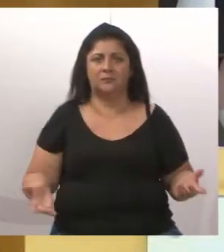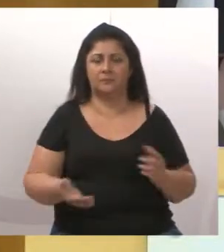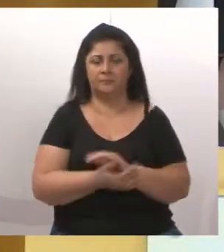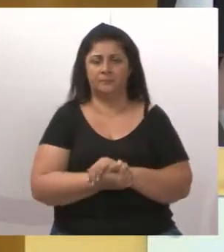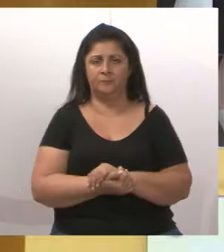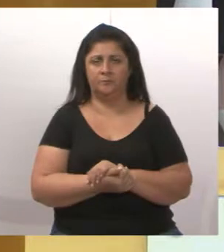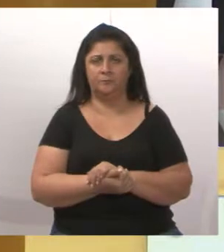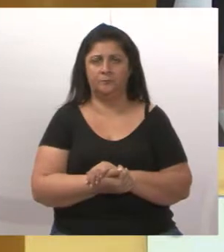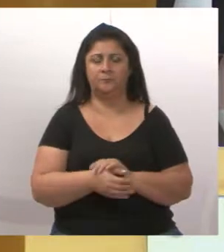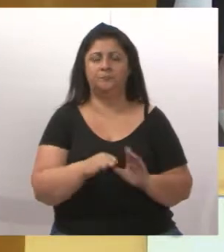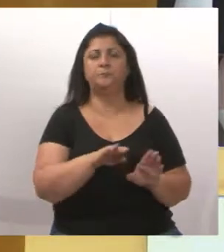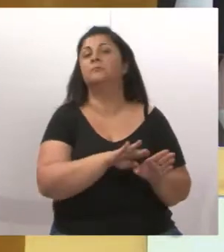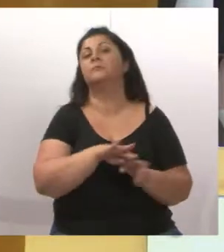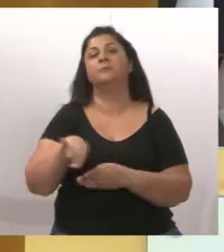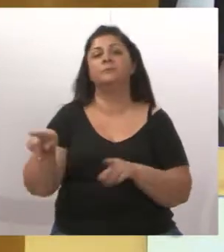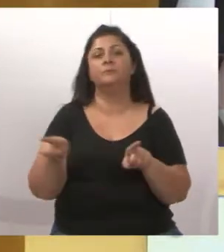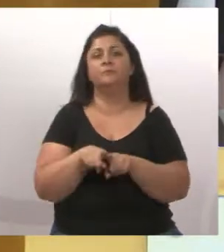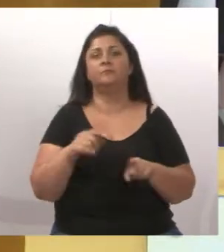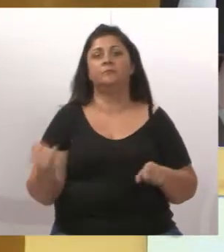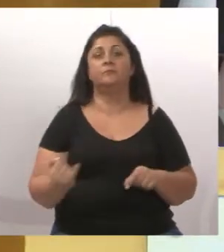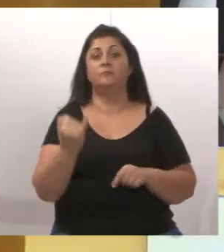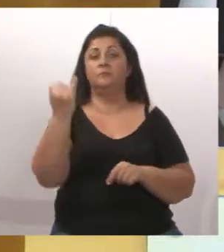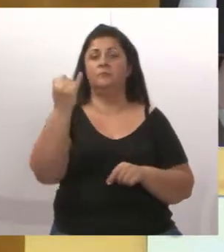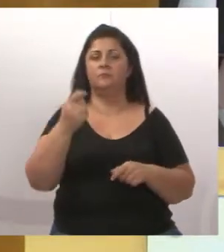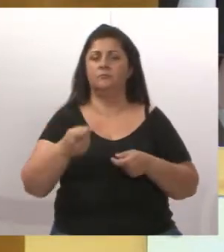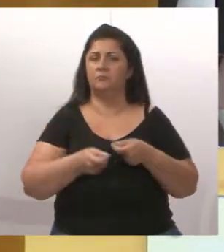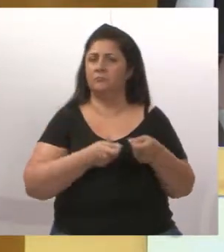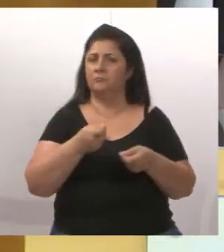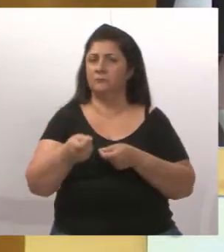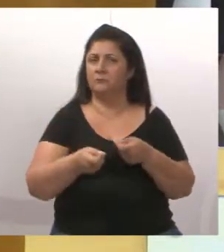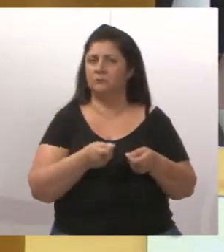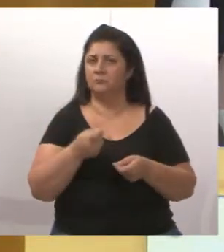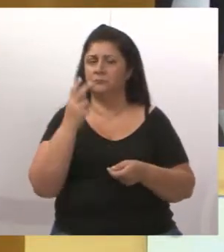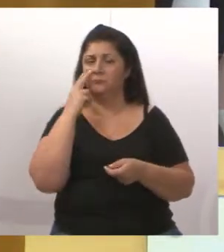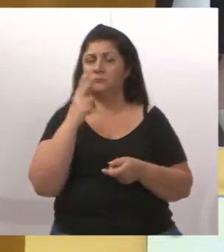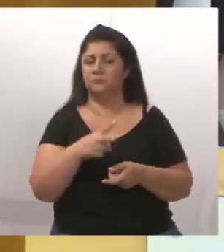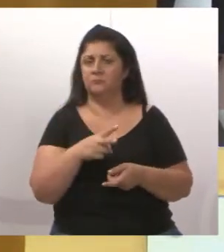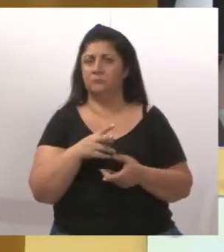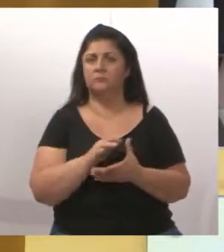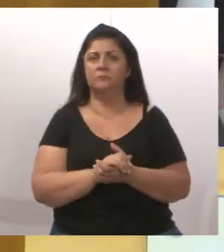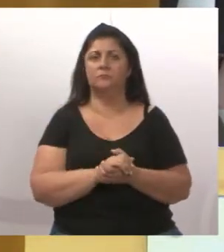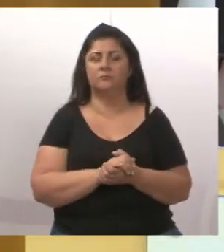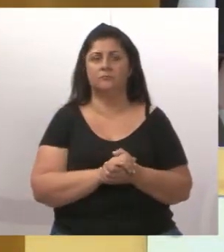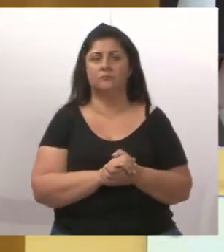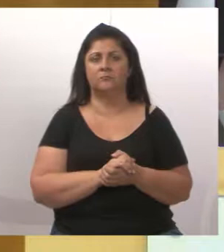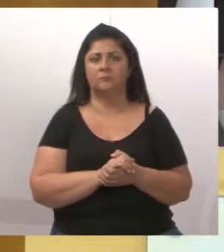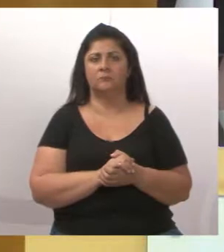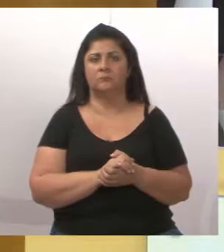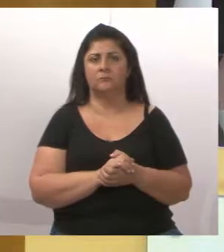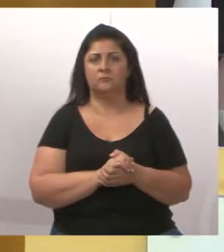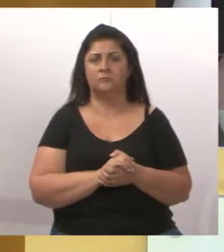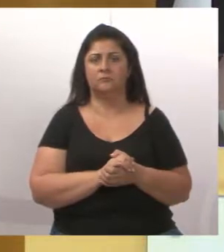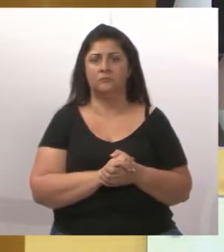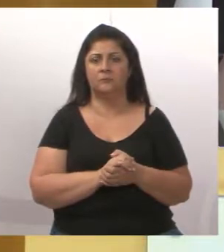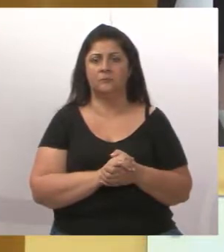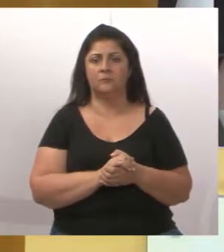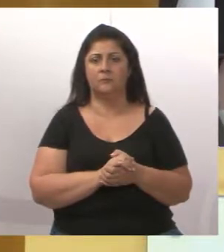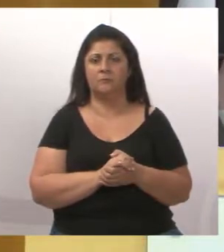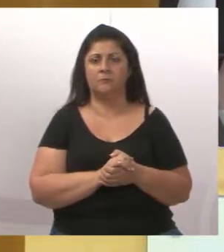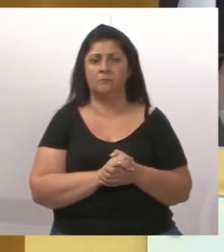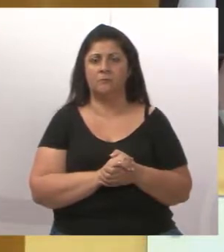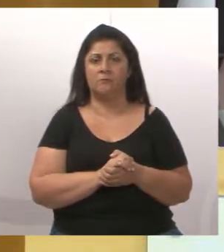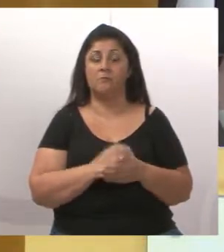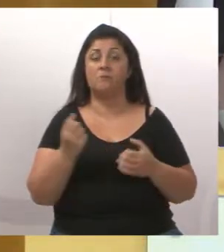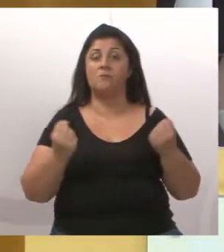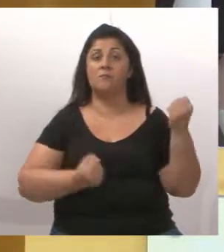Um outro detalhe que é importante, que essa administração não está se atentando, é o quê? A questão dos